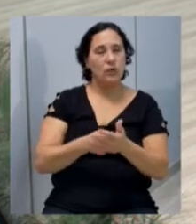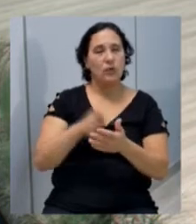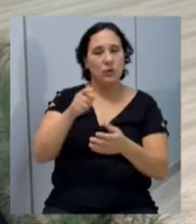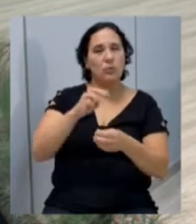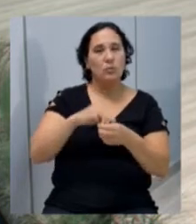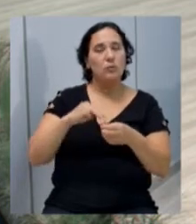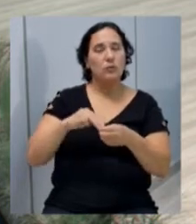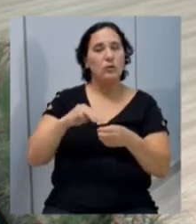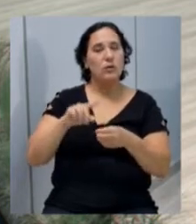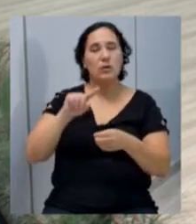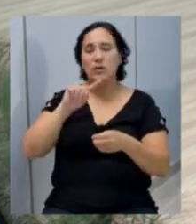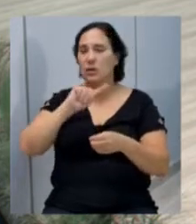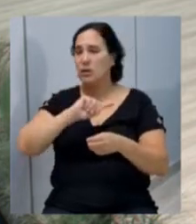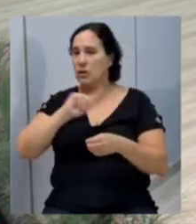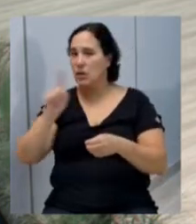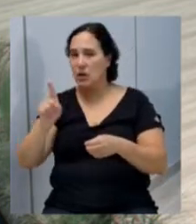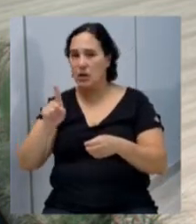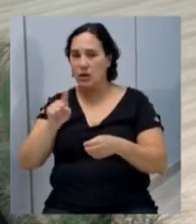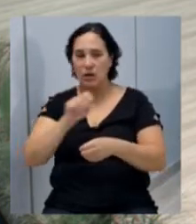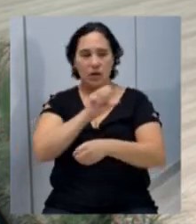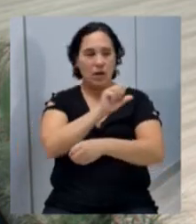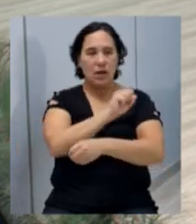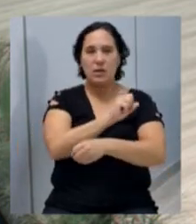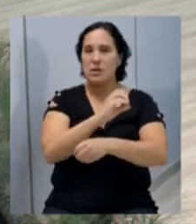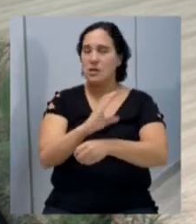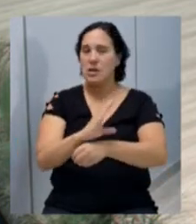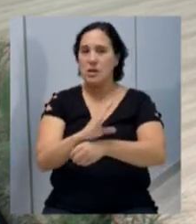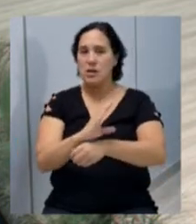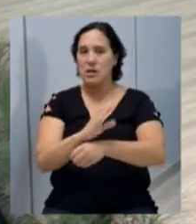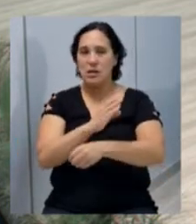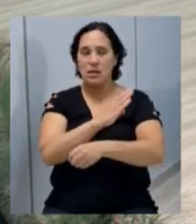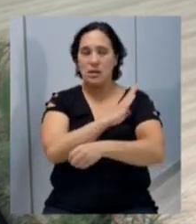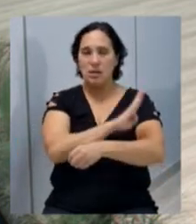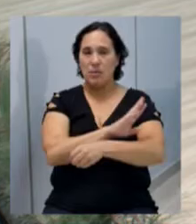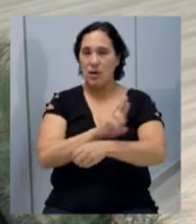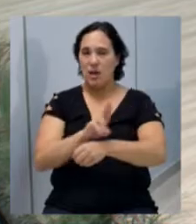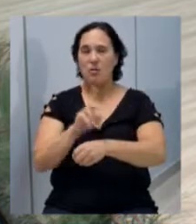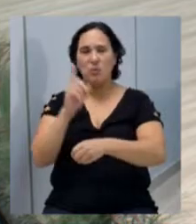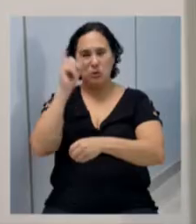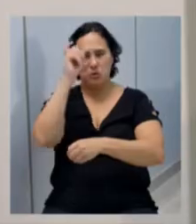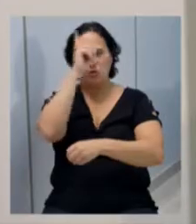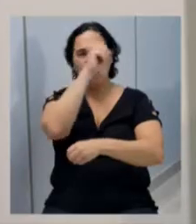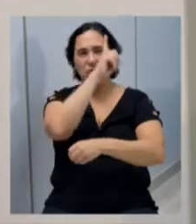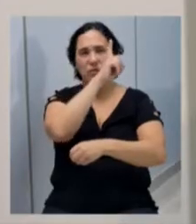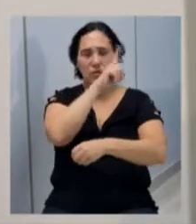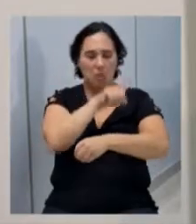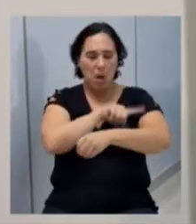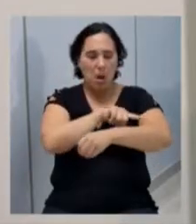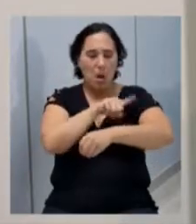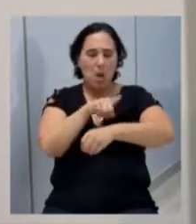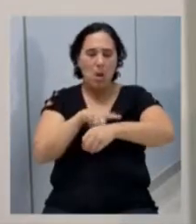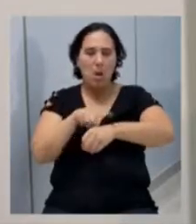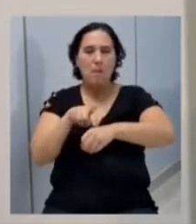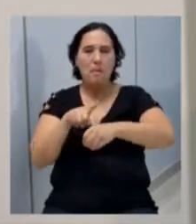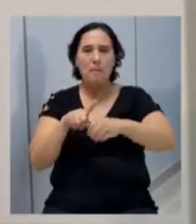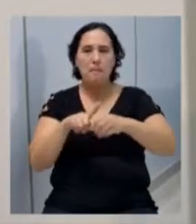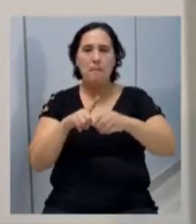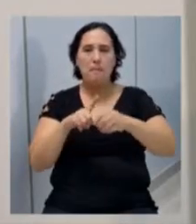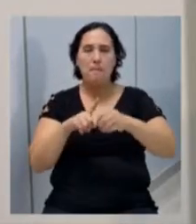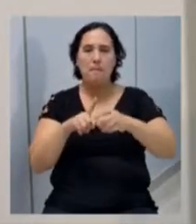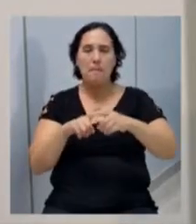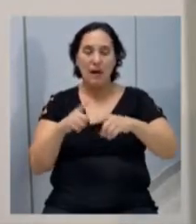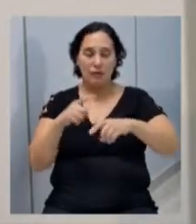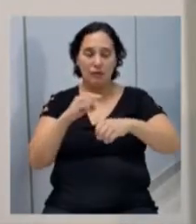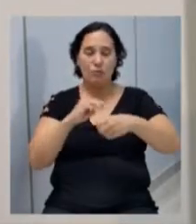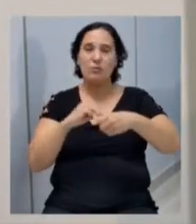município, não na parte da SC. Na SC é muito complicado colocar uma lombada, mas na parte que sobe